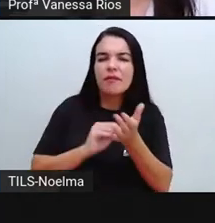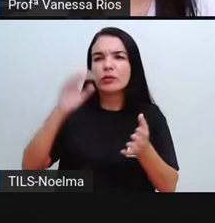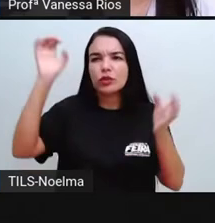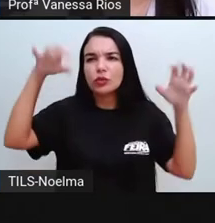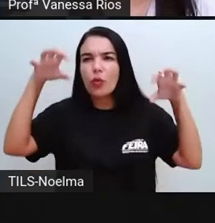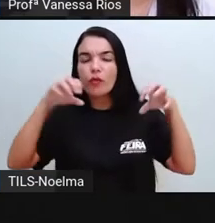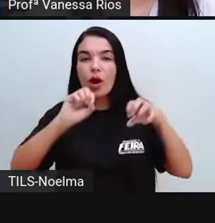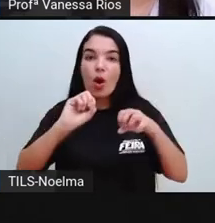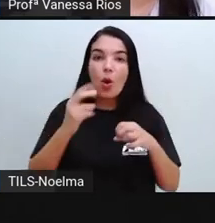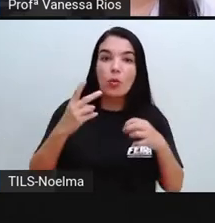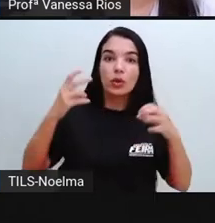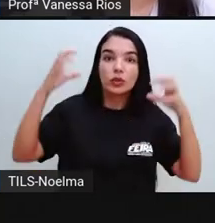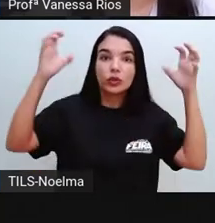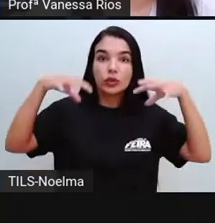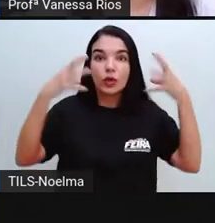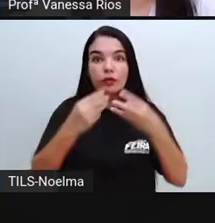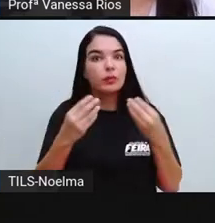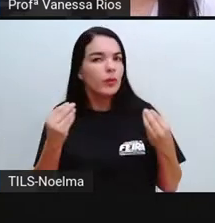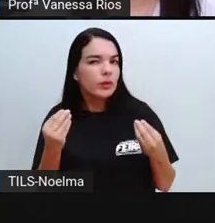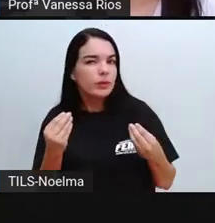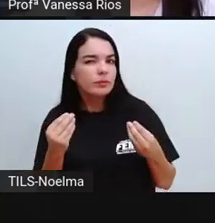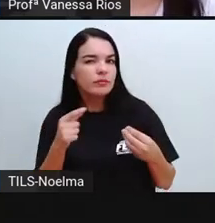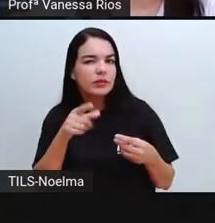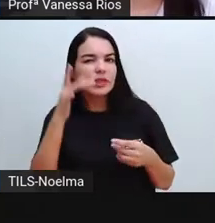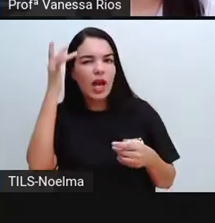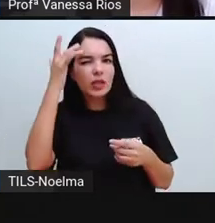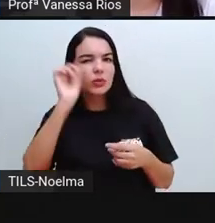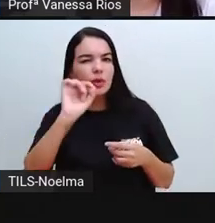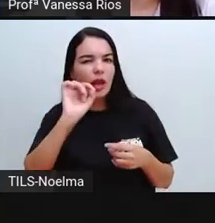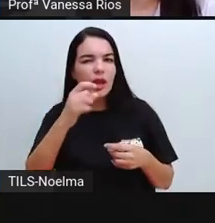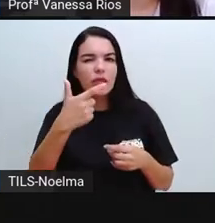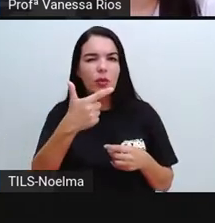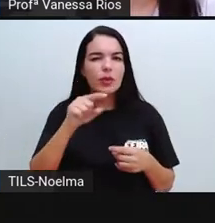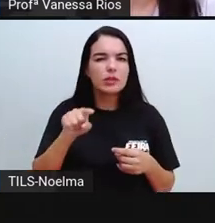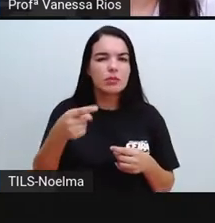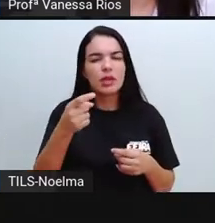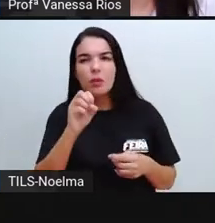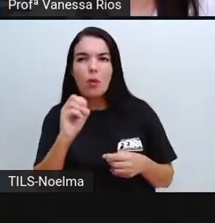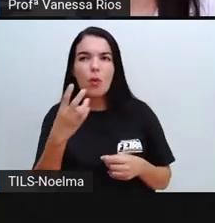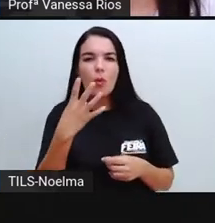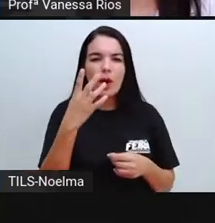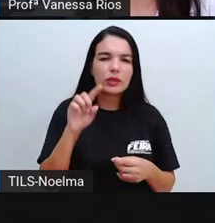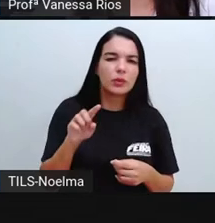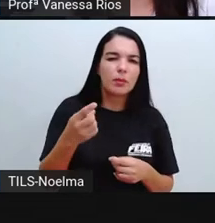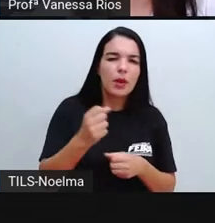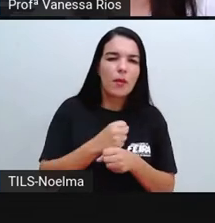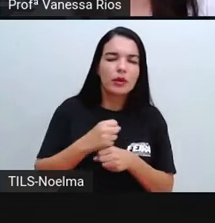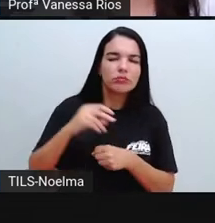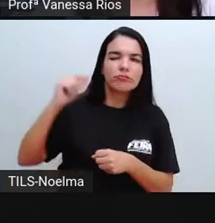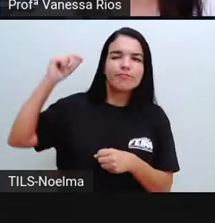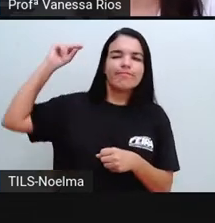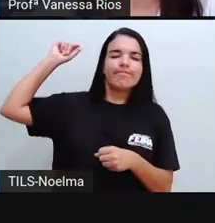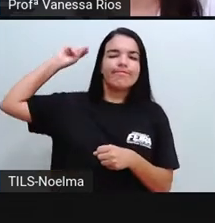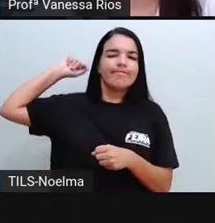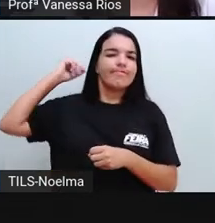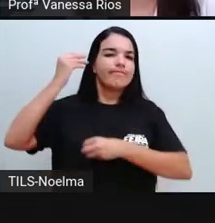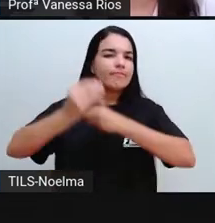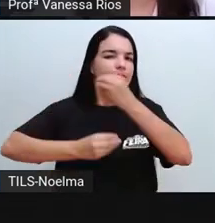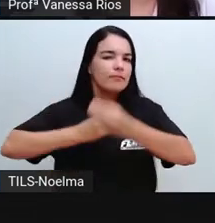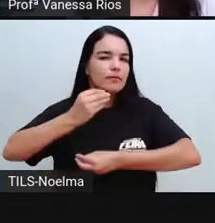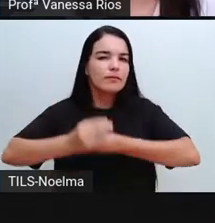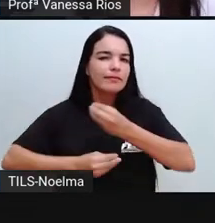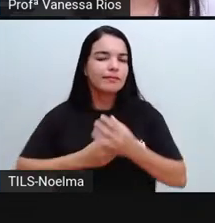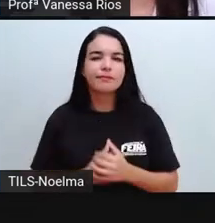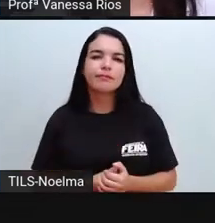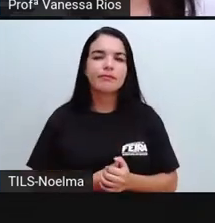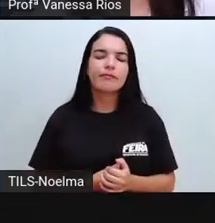acontecia aí há 4 mil anos atrás, há 2 mil anos atrás, como os primeiros vestígios encontrados demonstram,